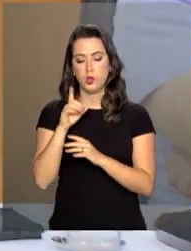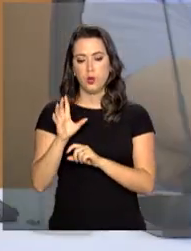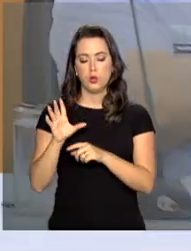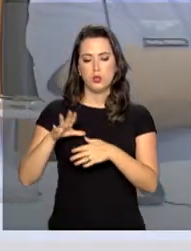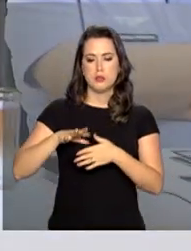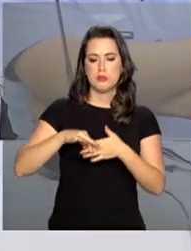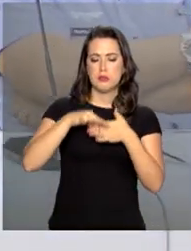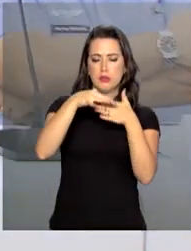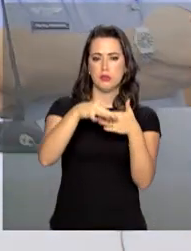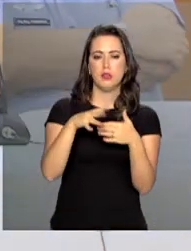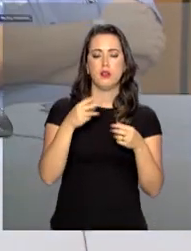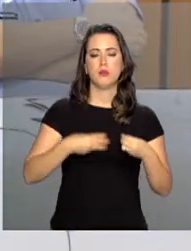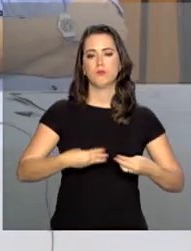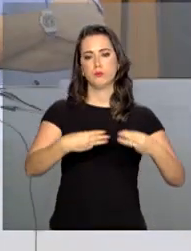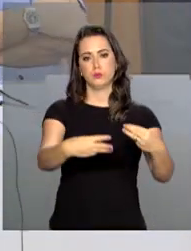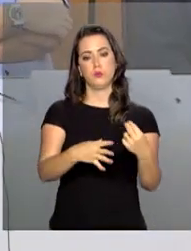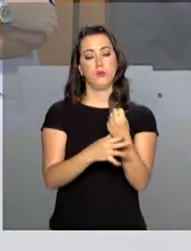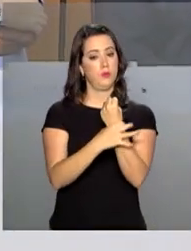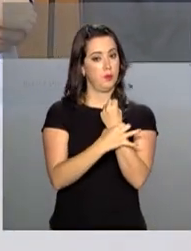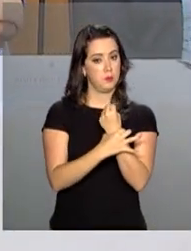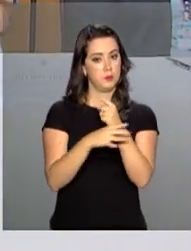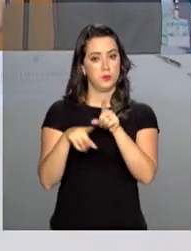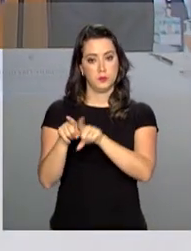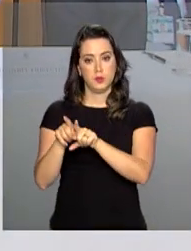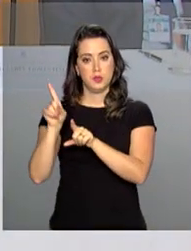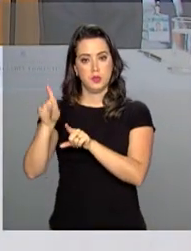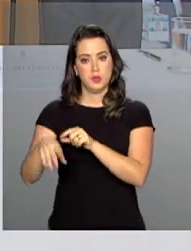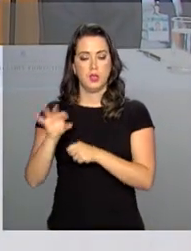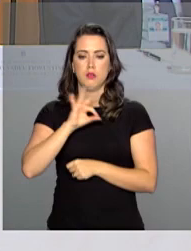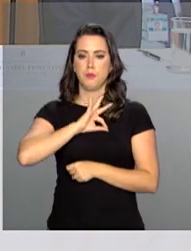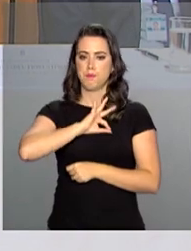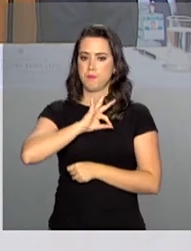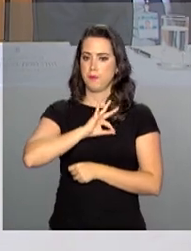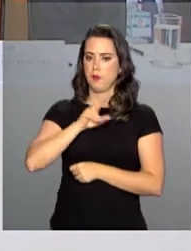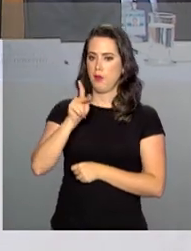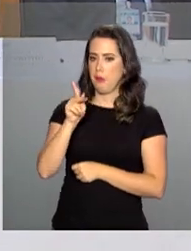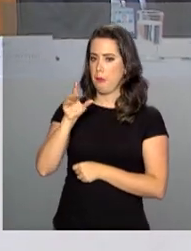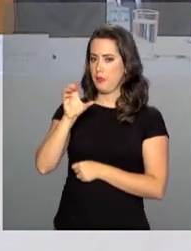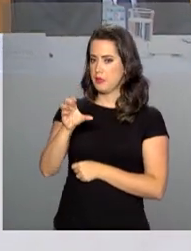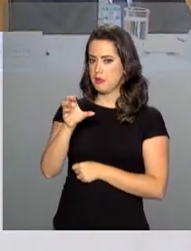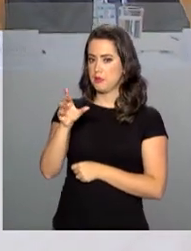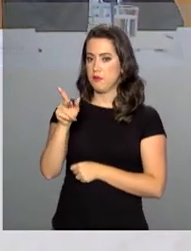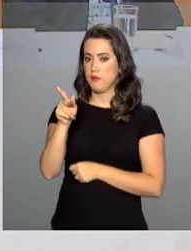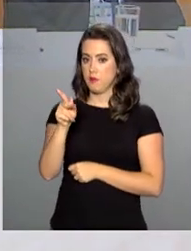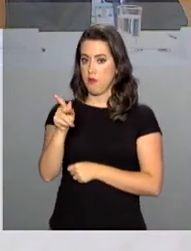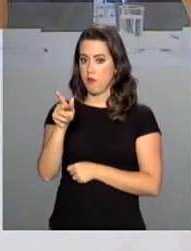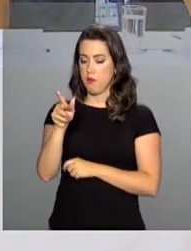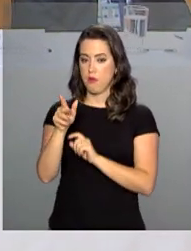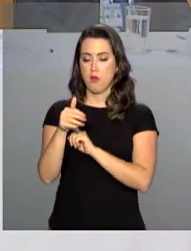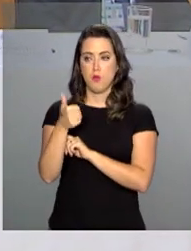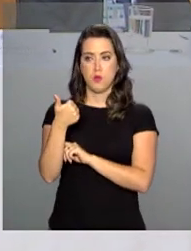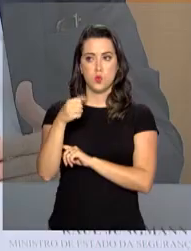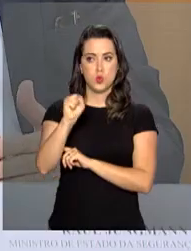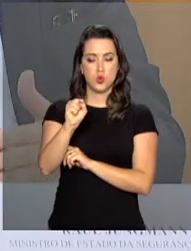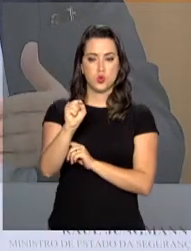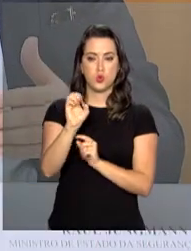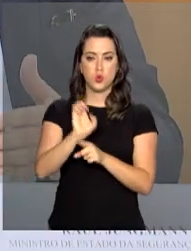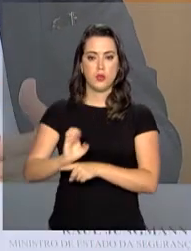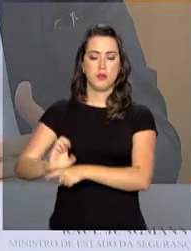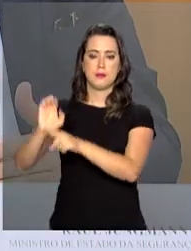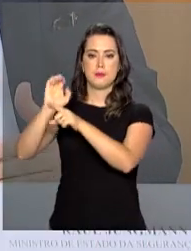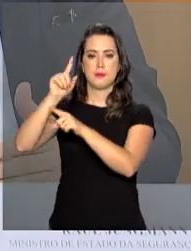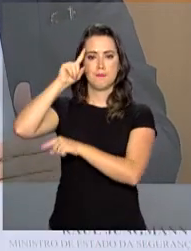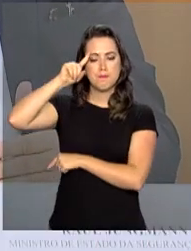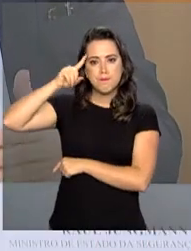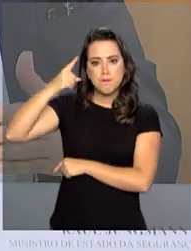coordenação entre o Ministério da Segurança Pública e as polícias civis do Distrito Federal e de 18 estados, cumpre